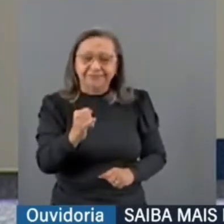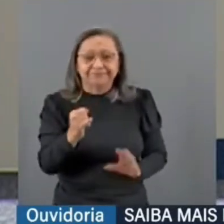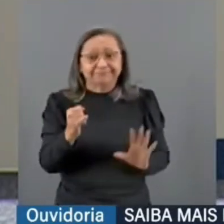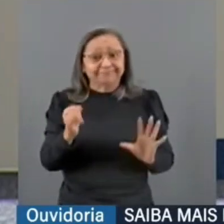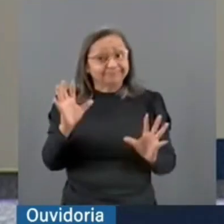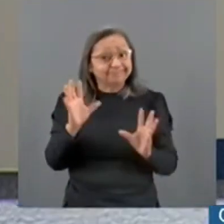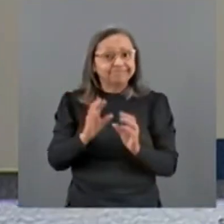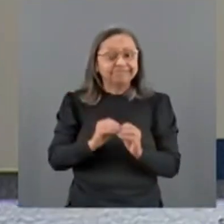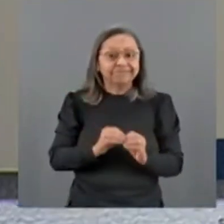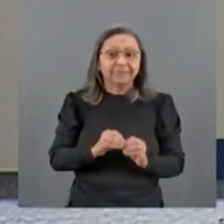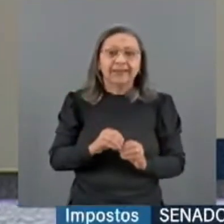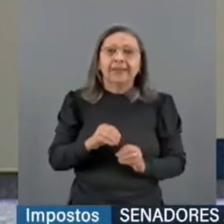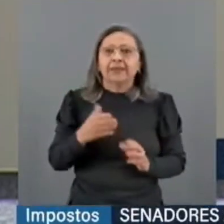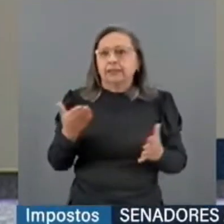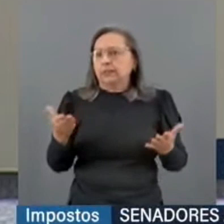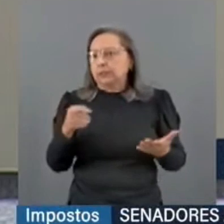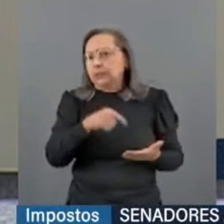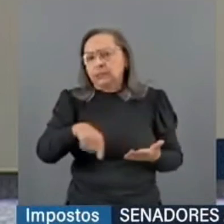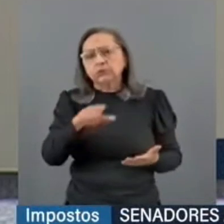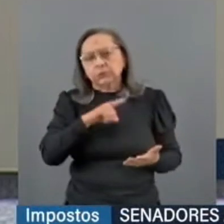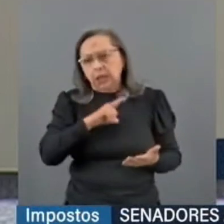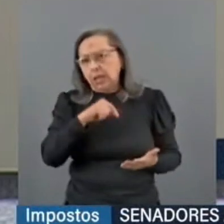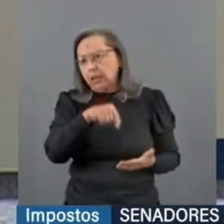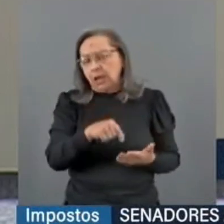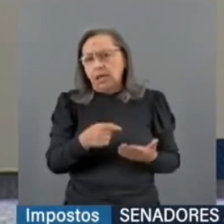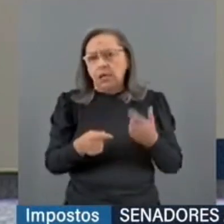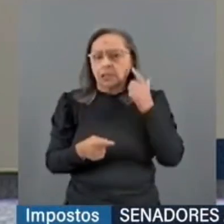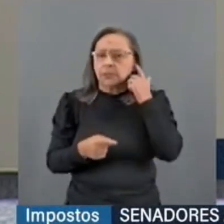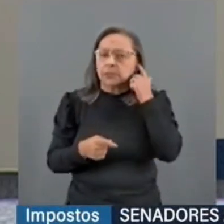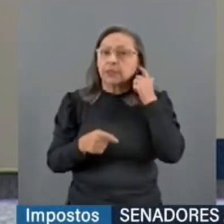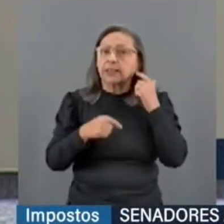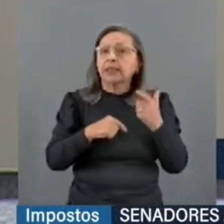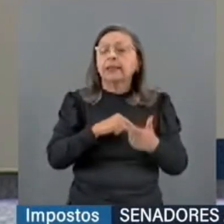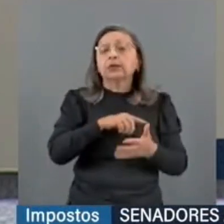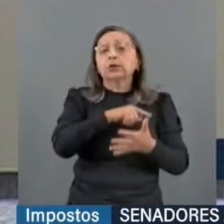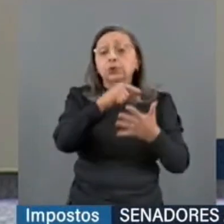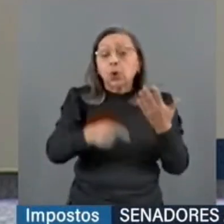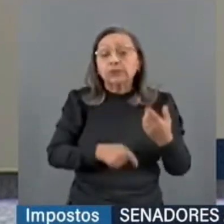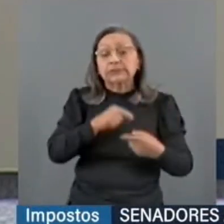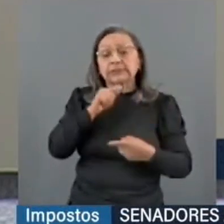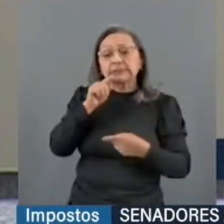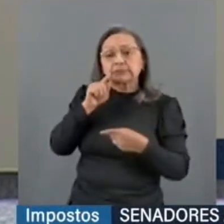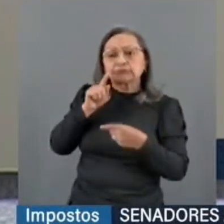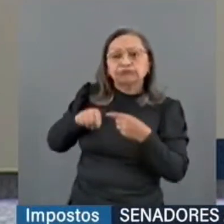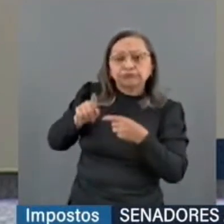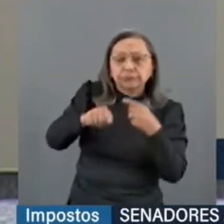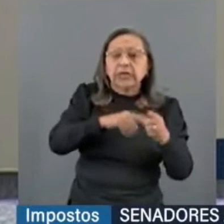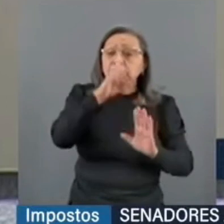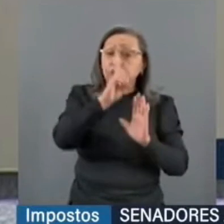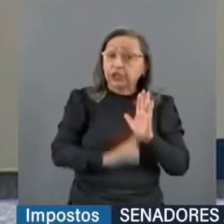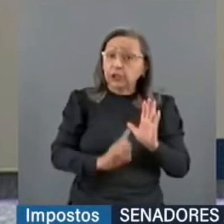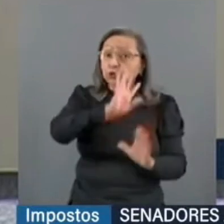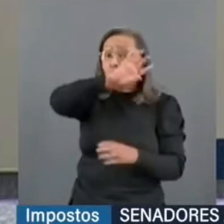tese, e isso é pacífico na doutrina, que as restrições a direitos subjetivos,